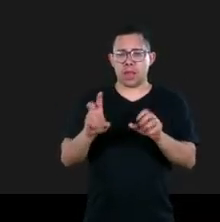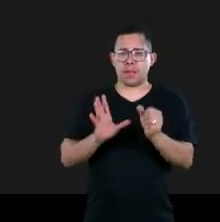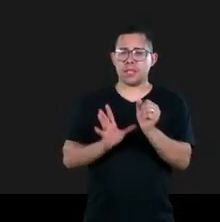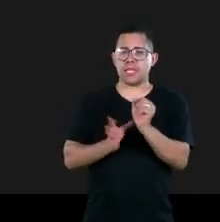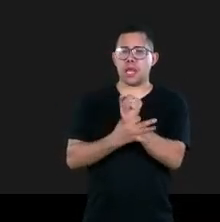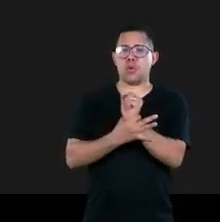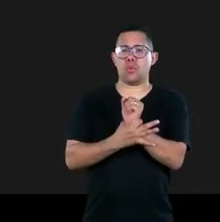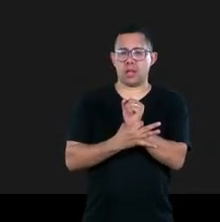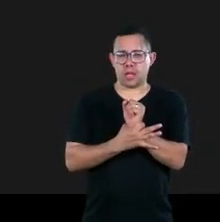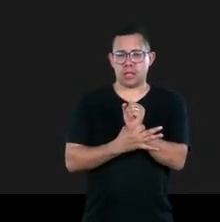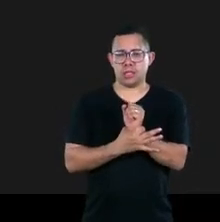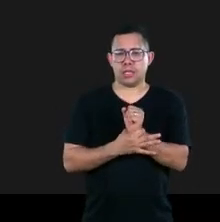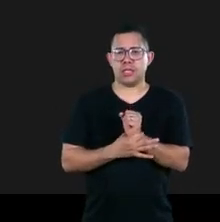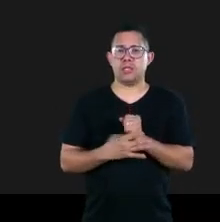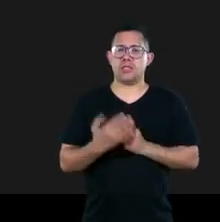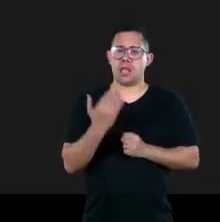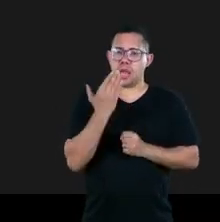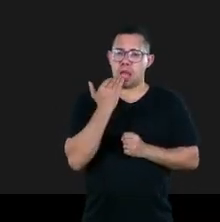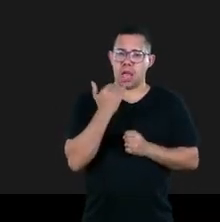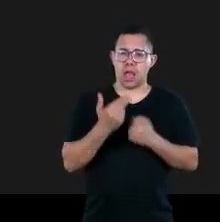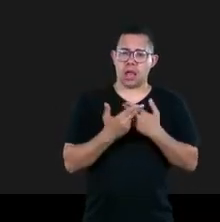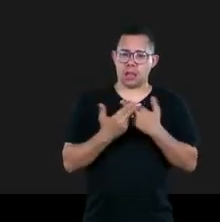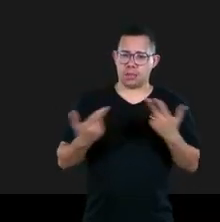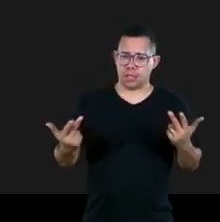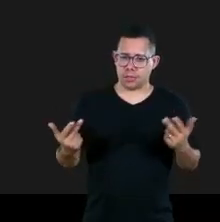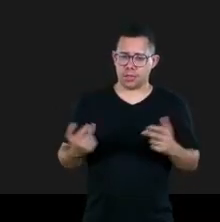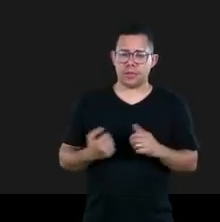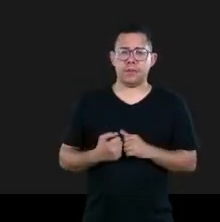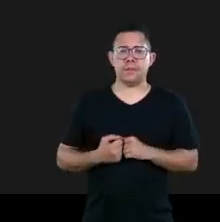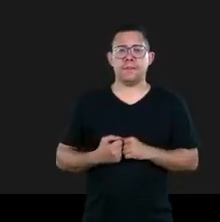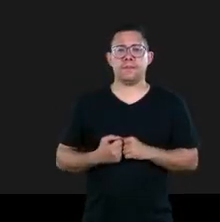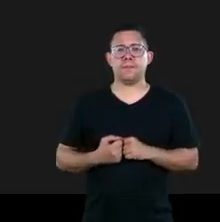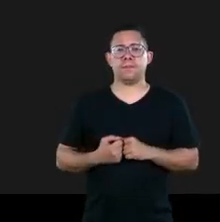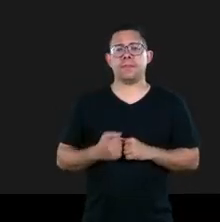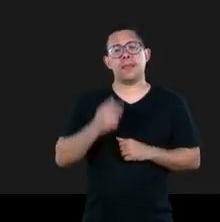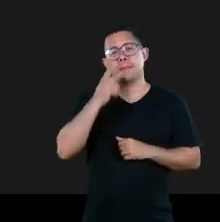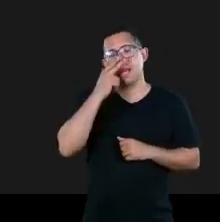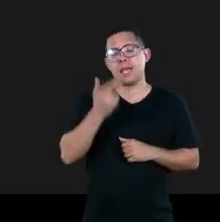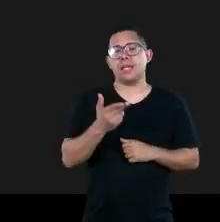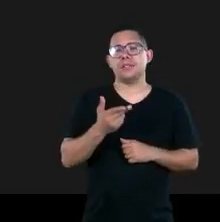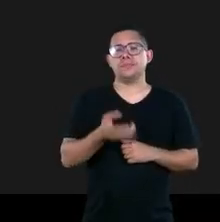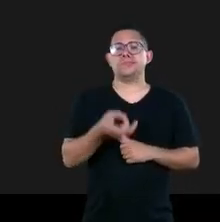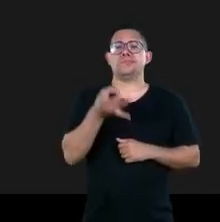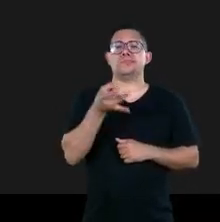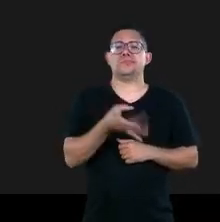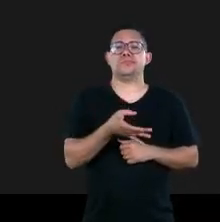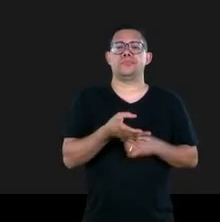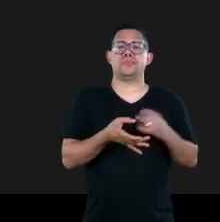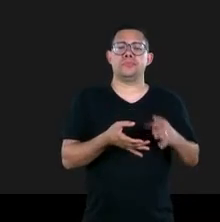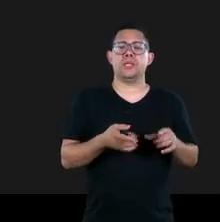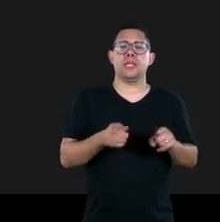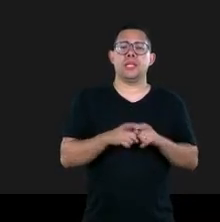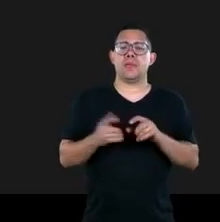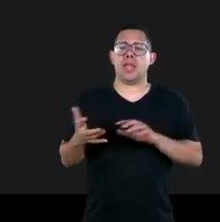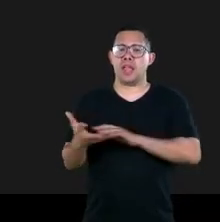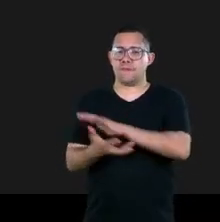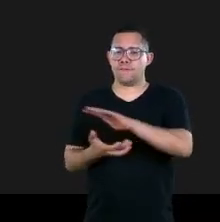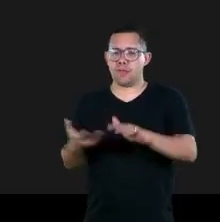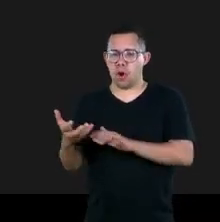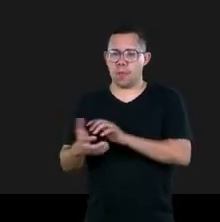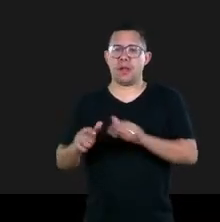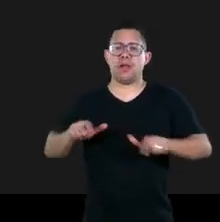estão sendo precarizados além disso ainda a questão da reforma trabalhista